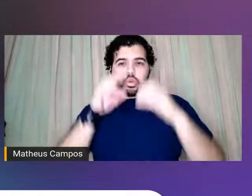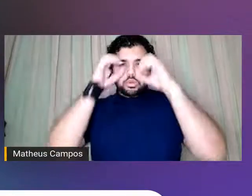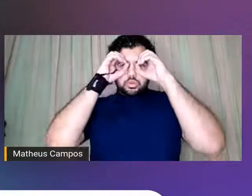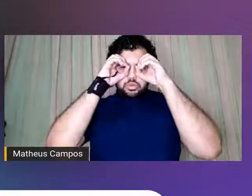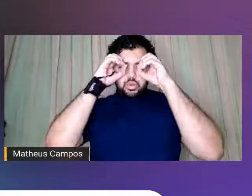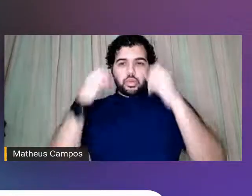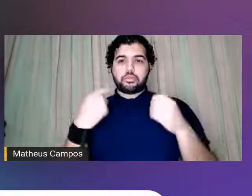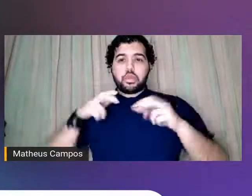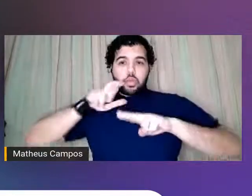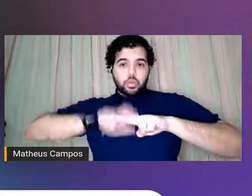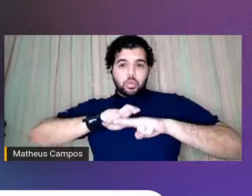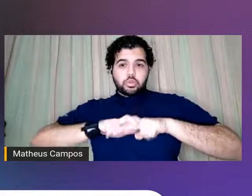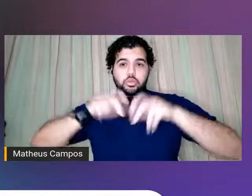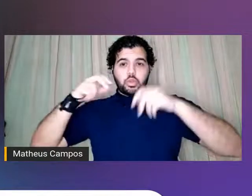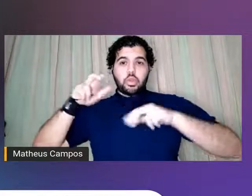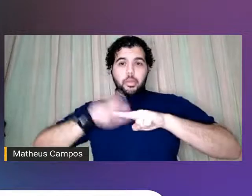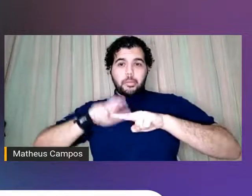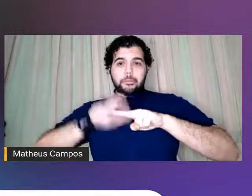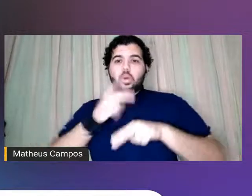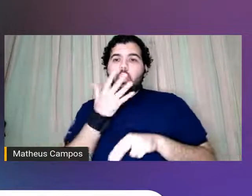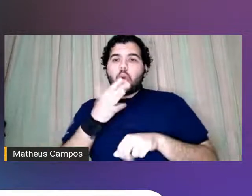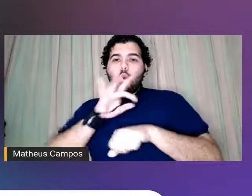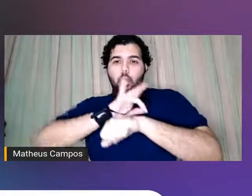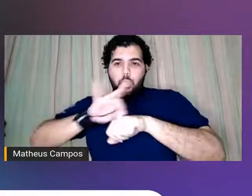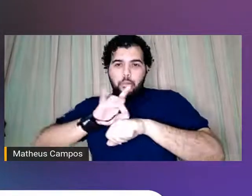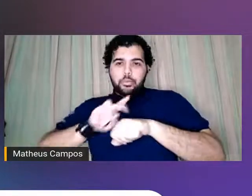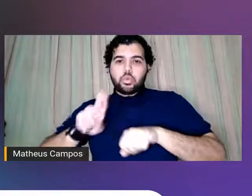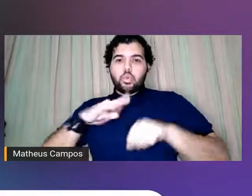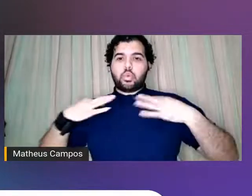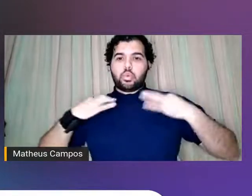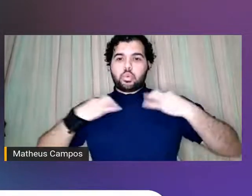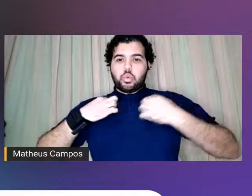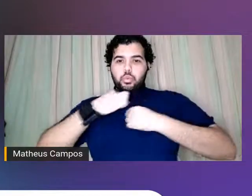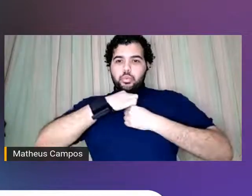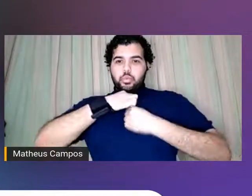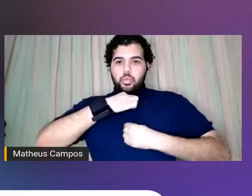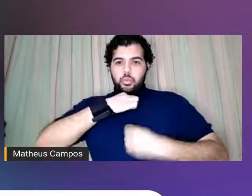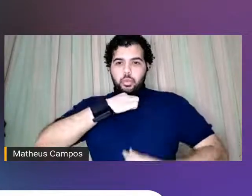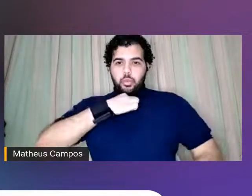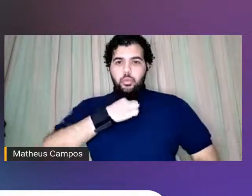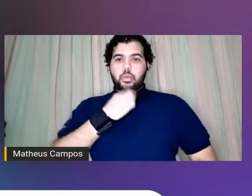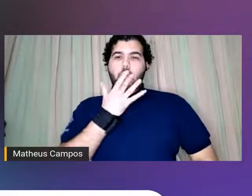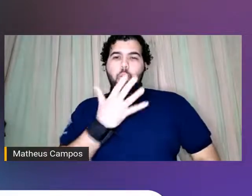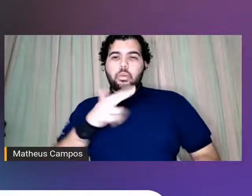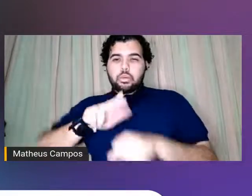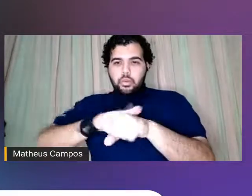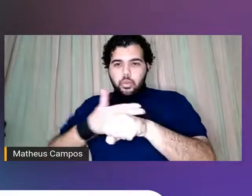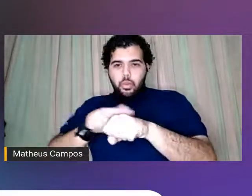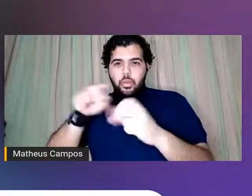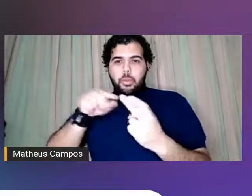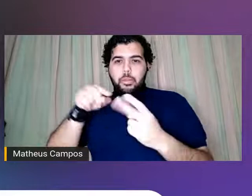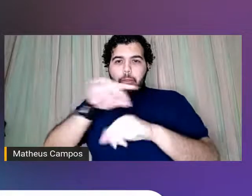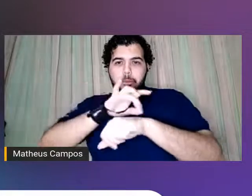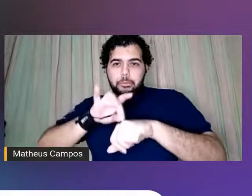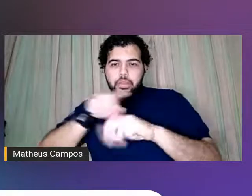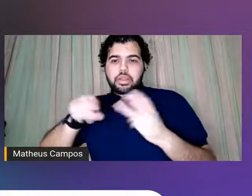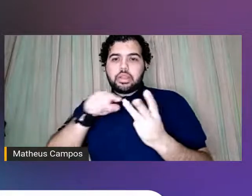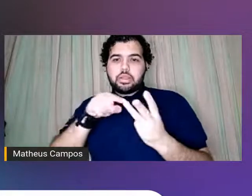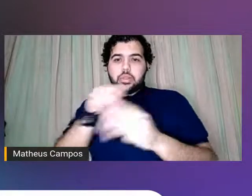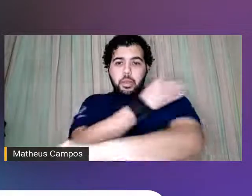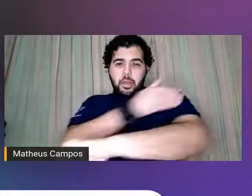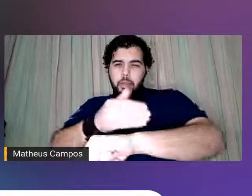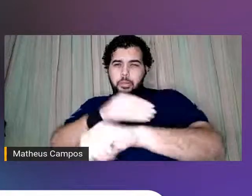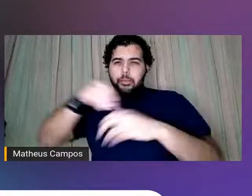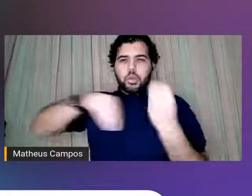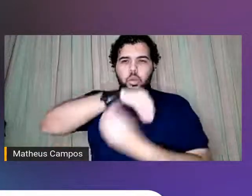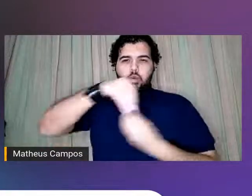estou sentada numa cadeira preta, com uma camisa de botões nas cores marrom, preta e branco. Do